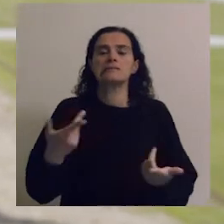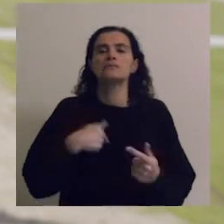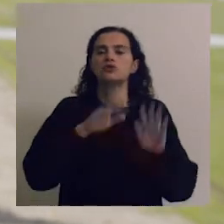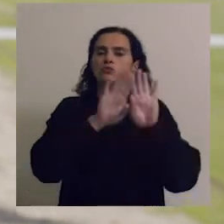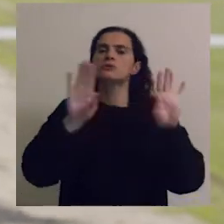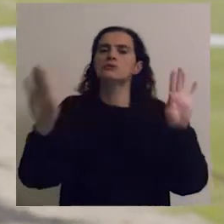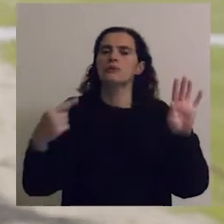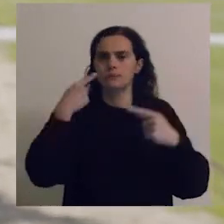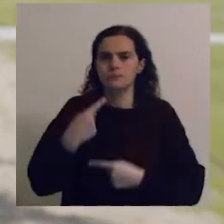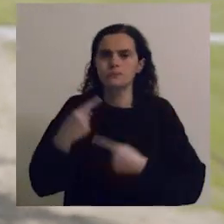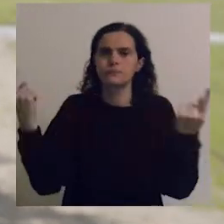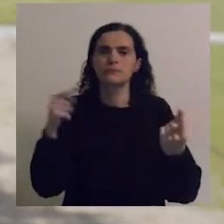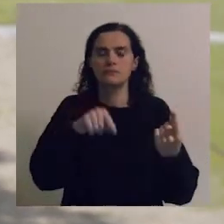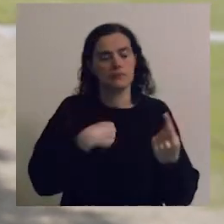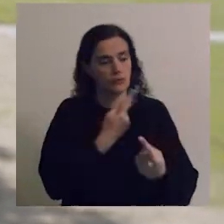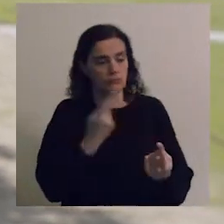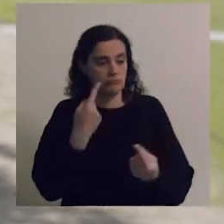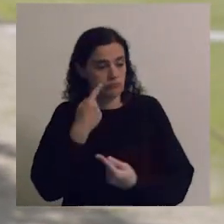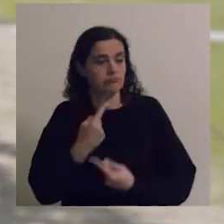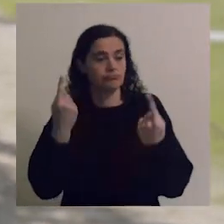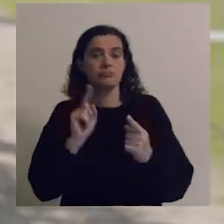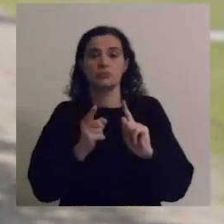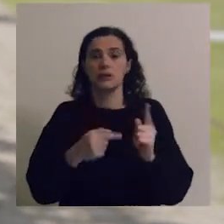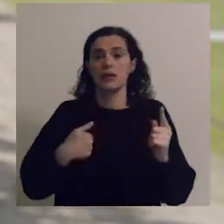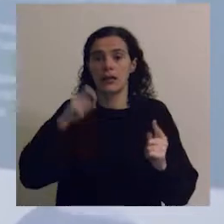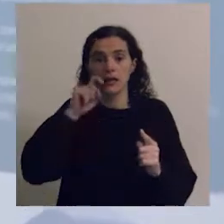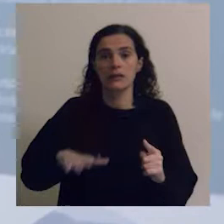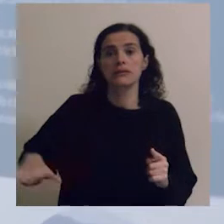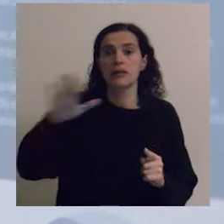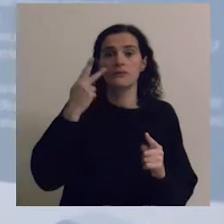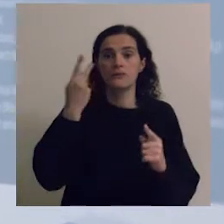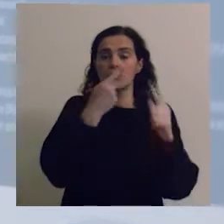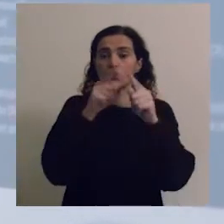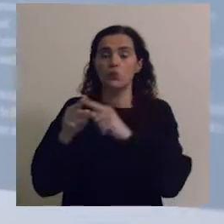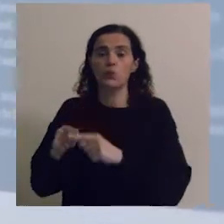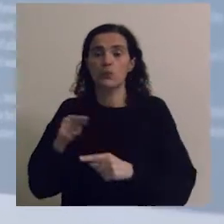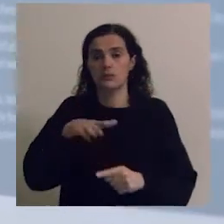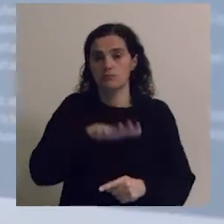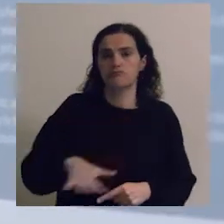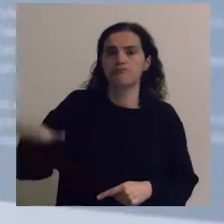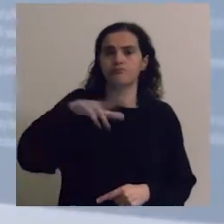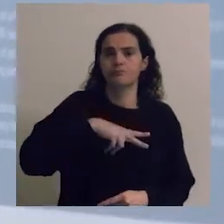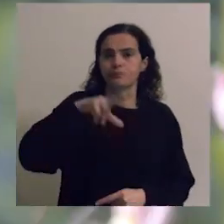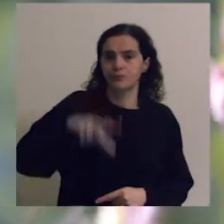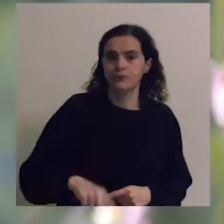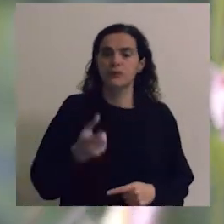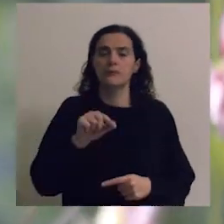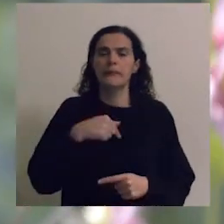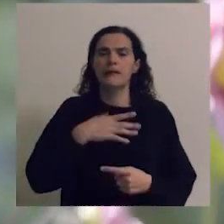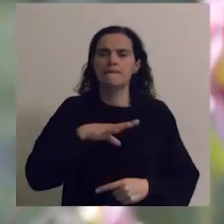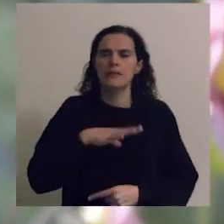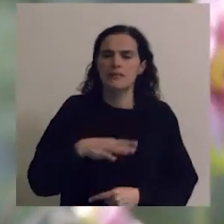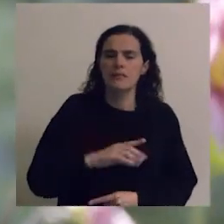ao trazermos esta exposição, digamos, apresentando as reservas da biosfera do território português,